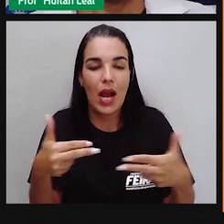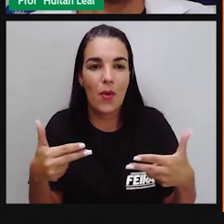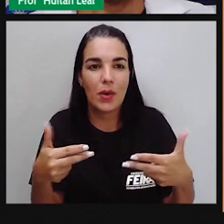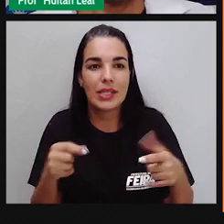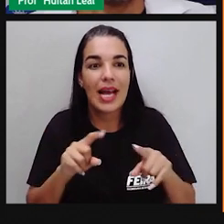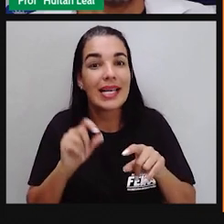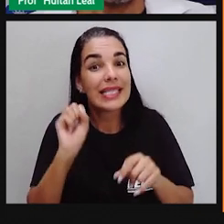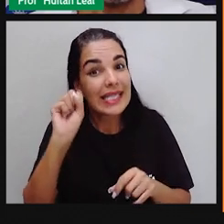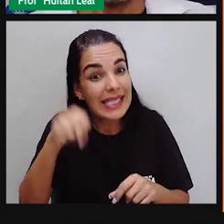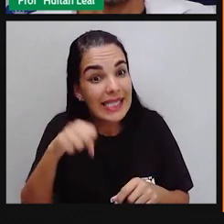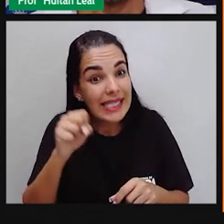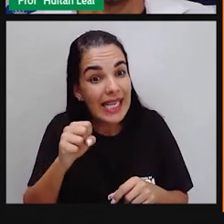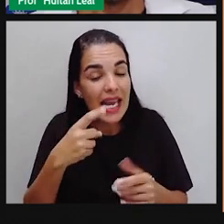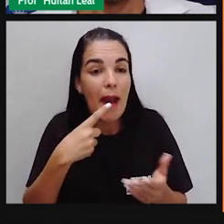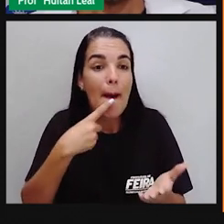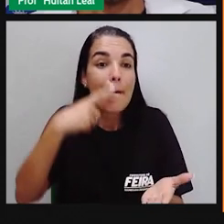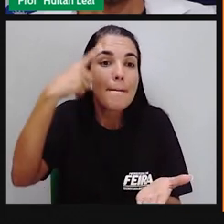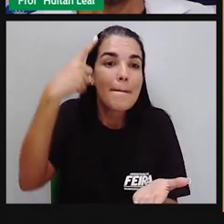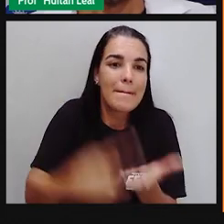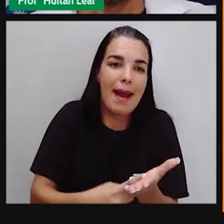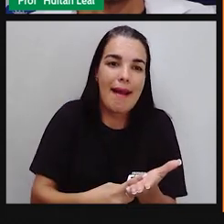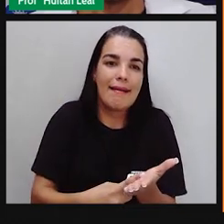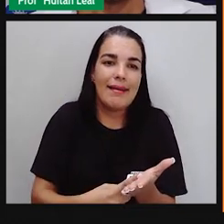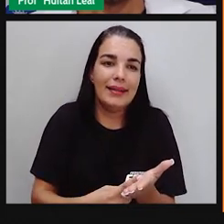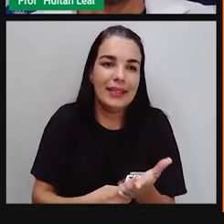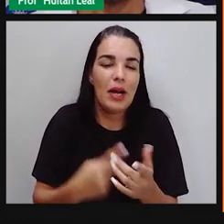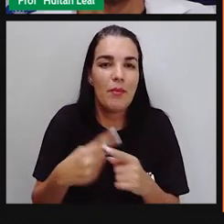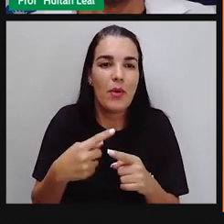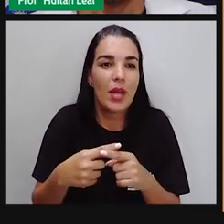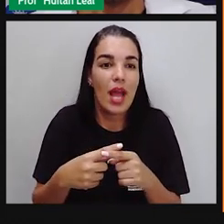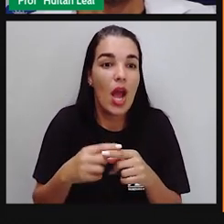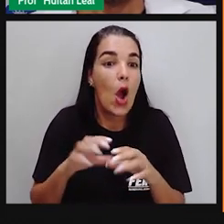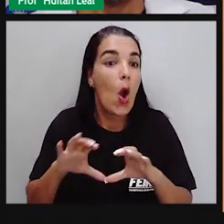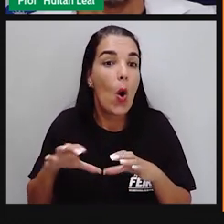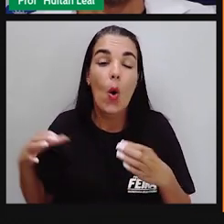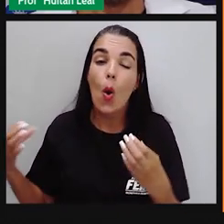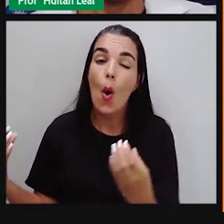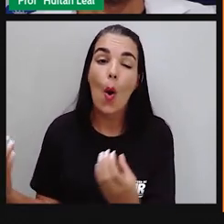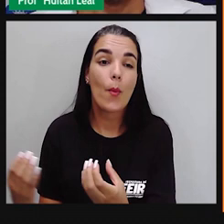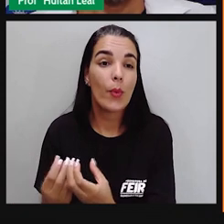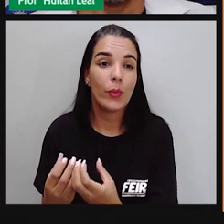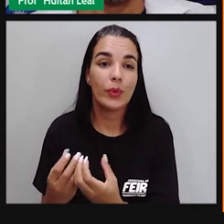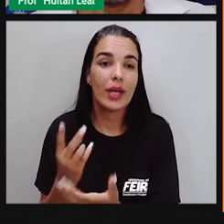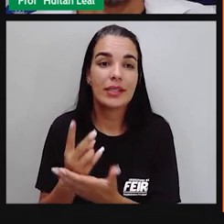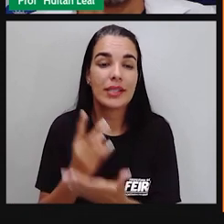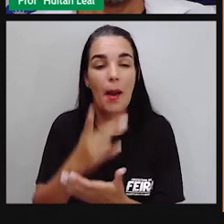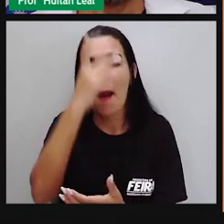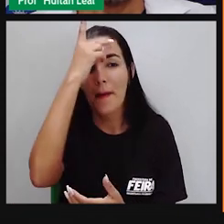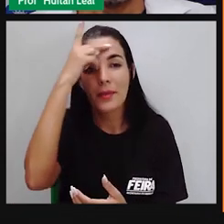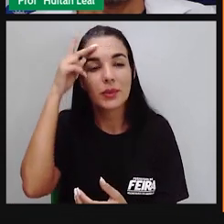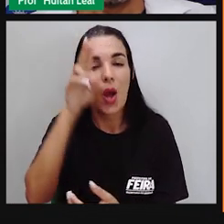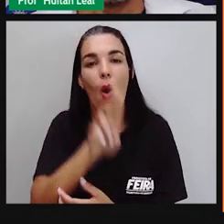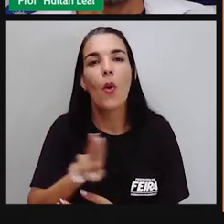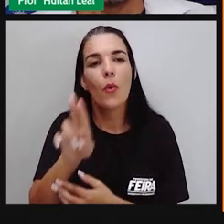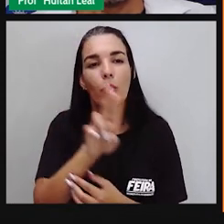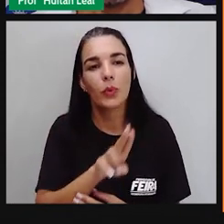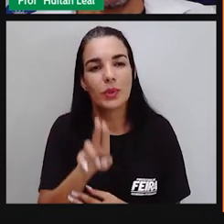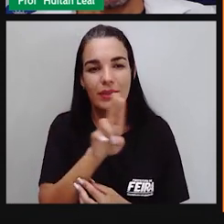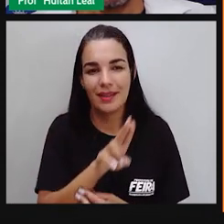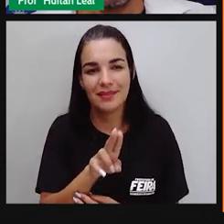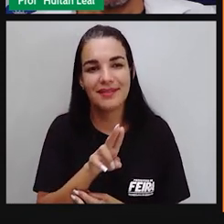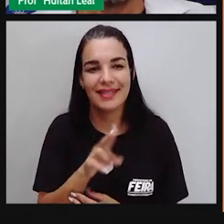tanto a expressão bombril, se tornou comum utilizar o bombril, a palavra bombril, para